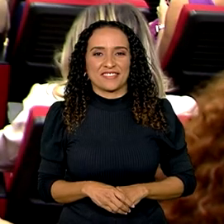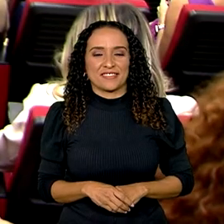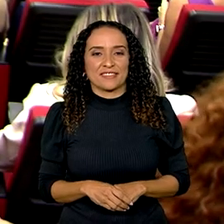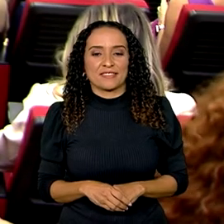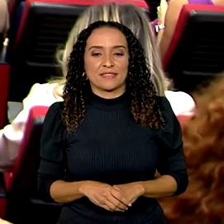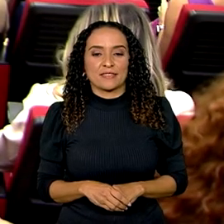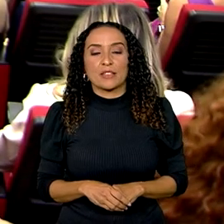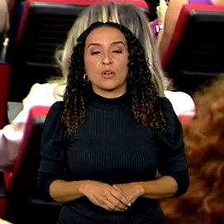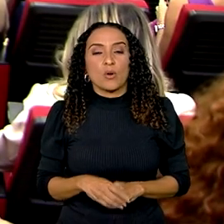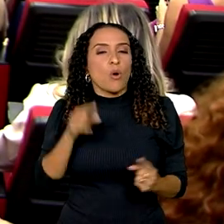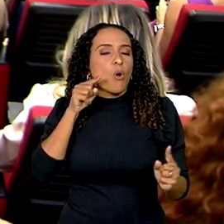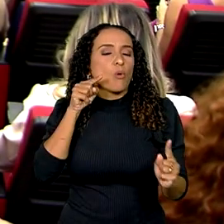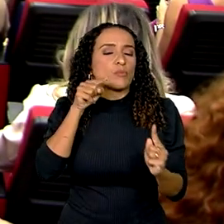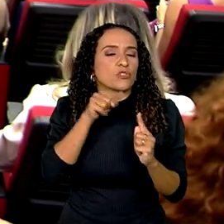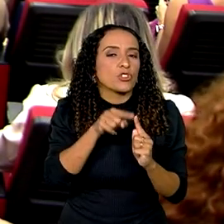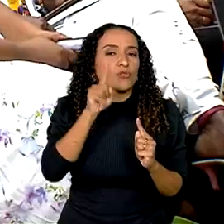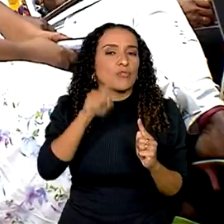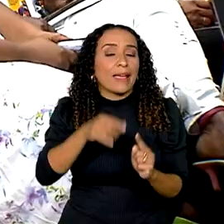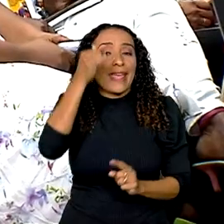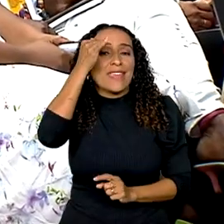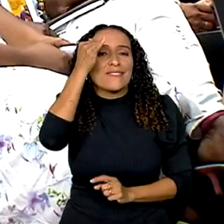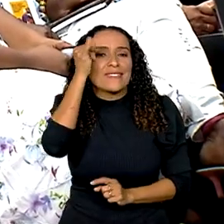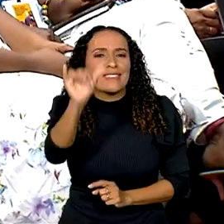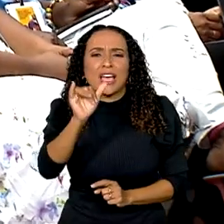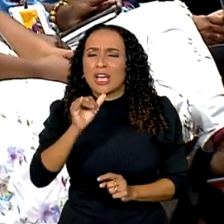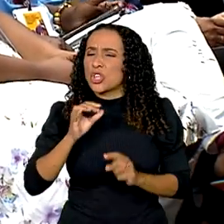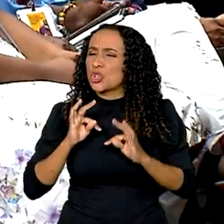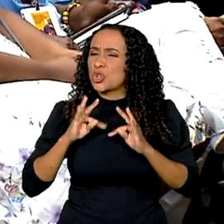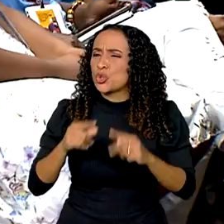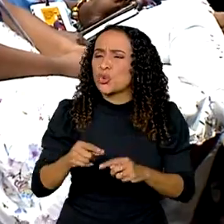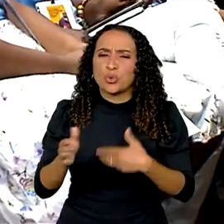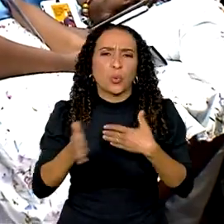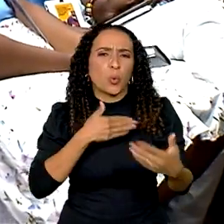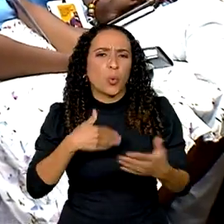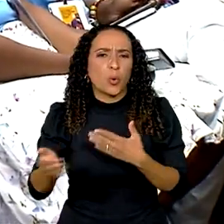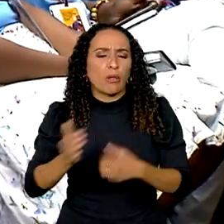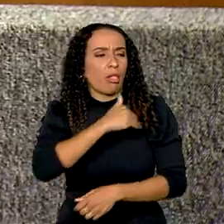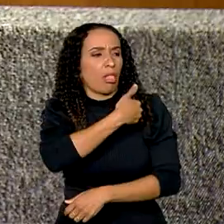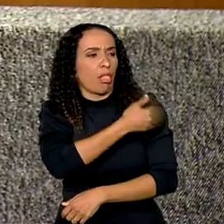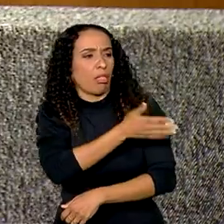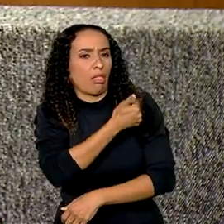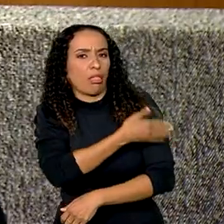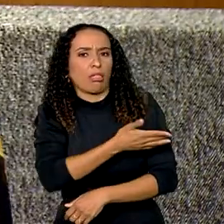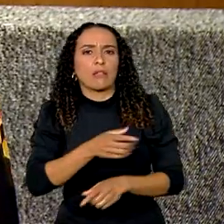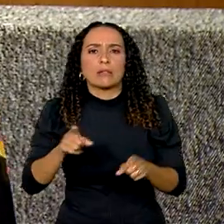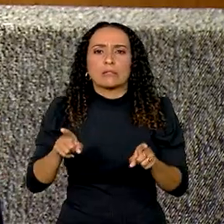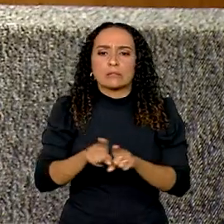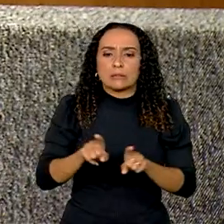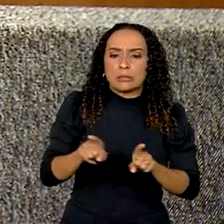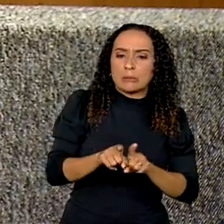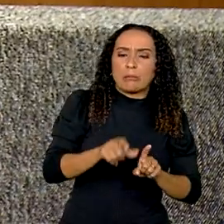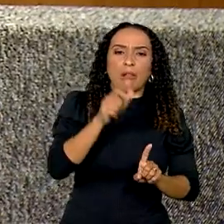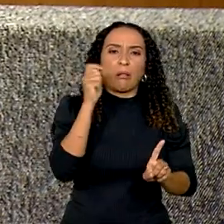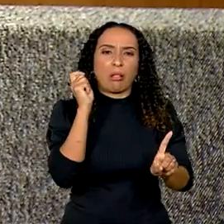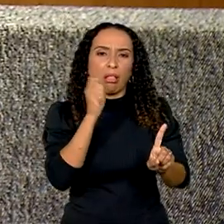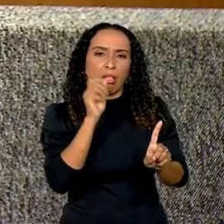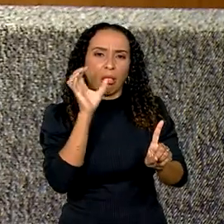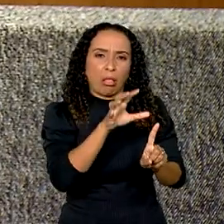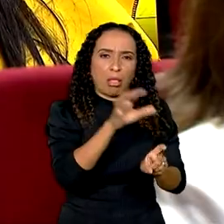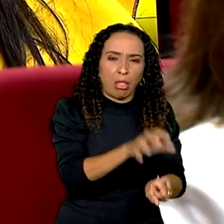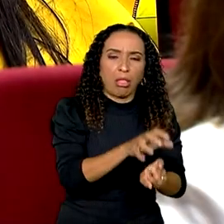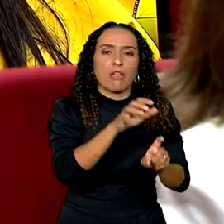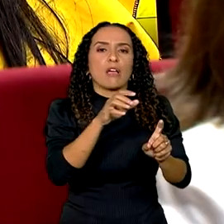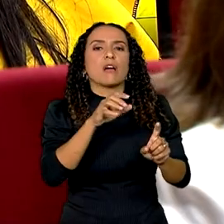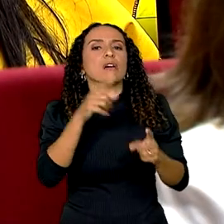O objetivo é prevenir todas as formas de discriminação, misoginia e violência de